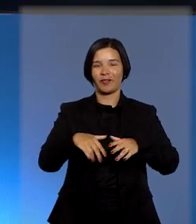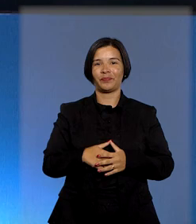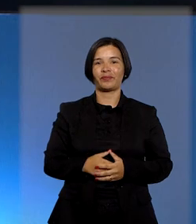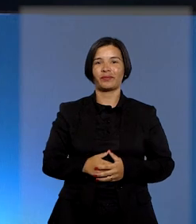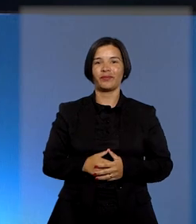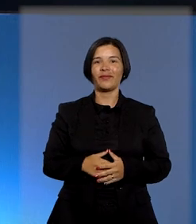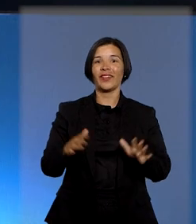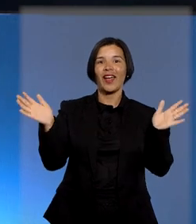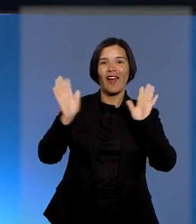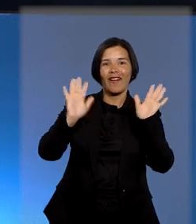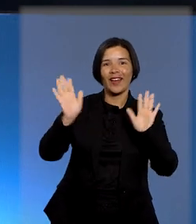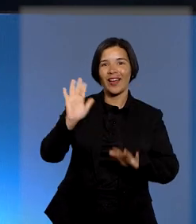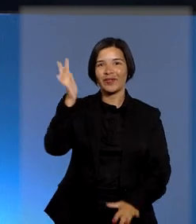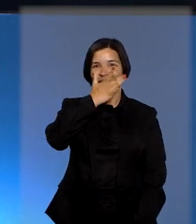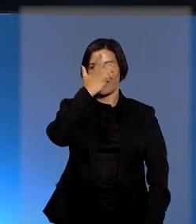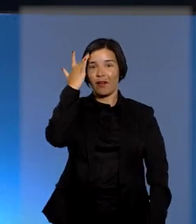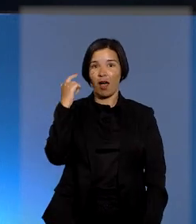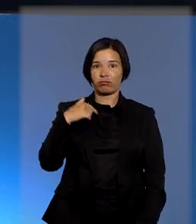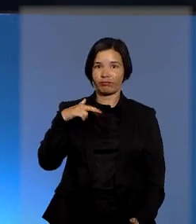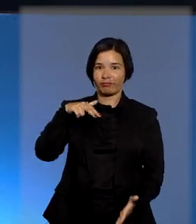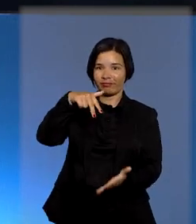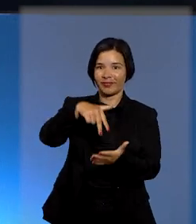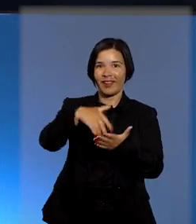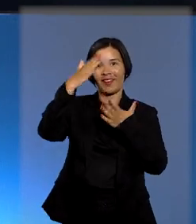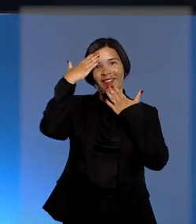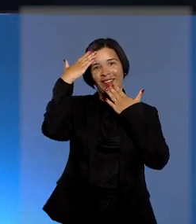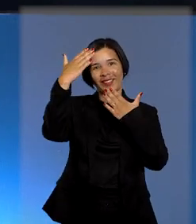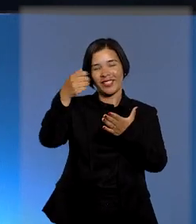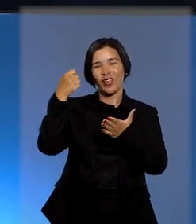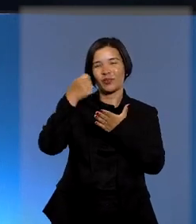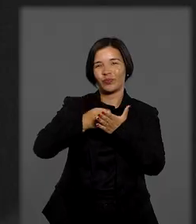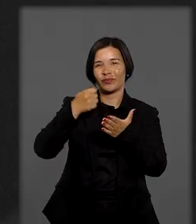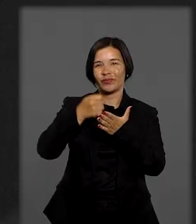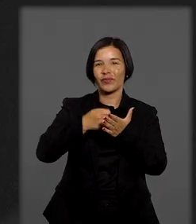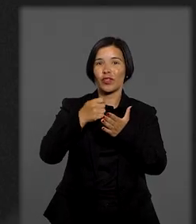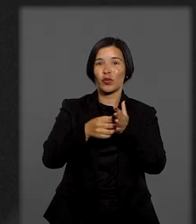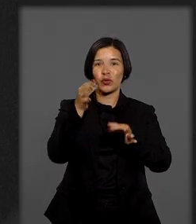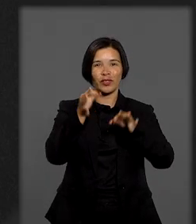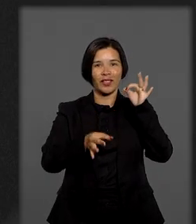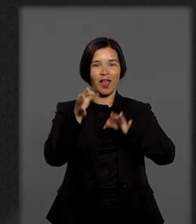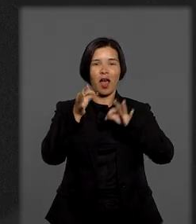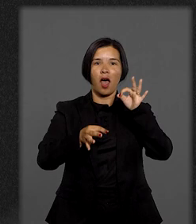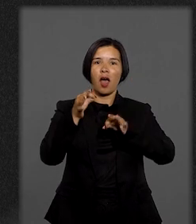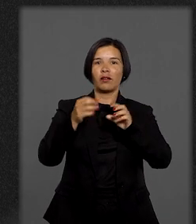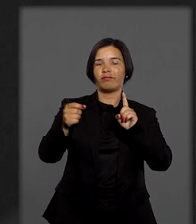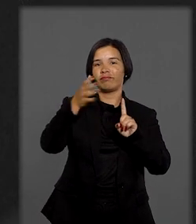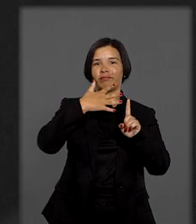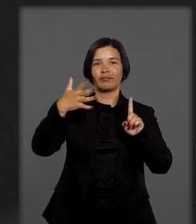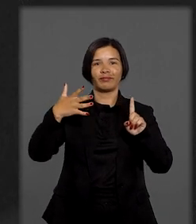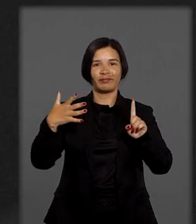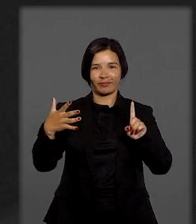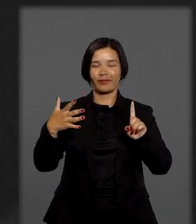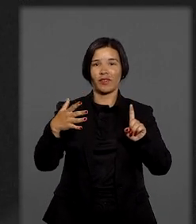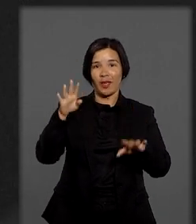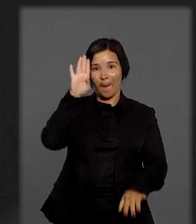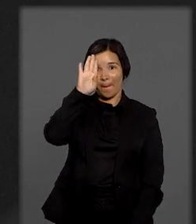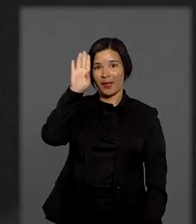Olá, gente. Estou aqui para agradecer a atuação do Judiciário nas lutas LGBTQIA+.